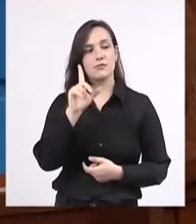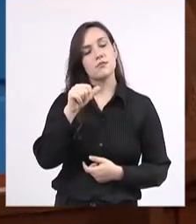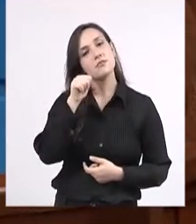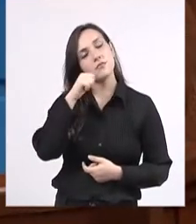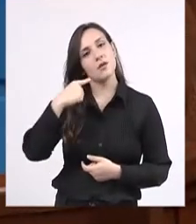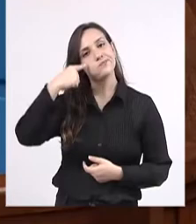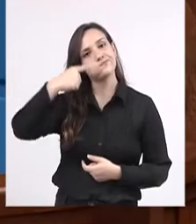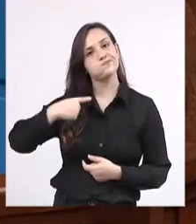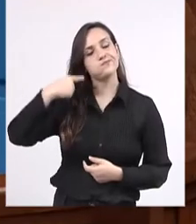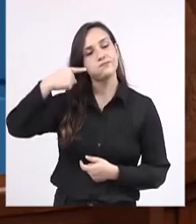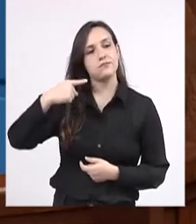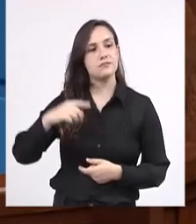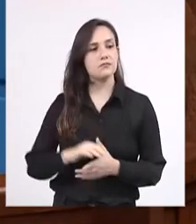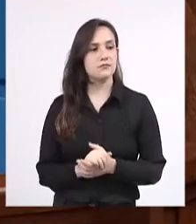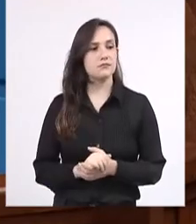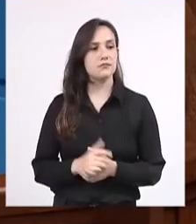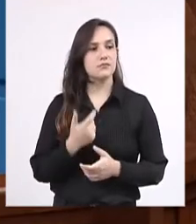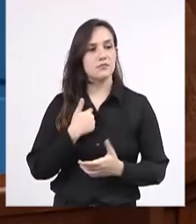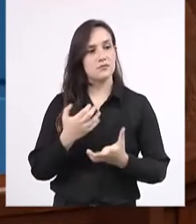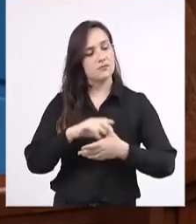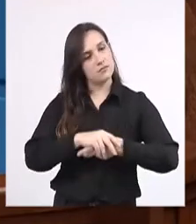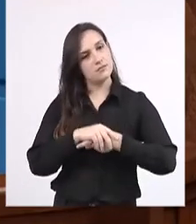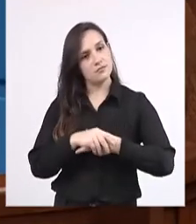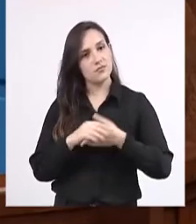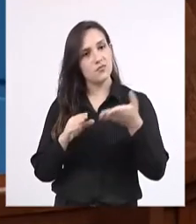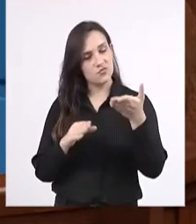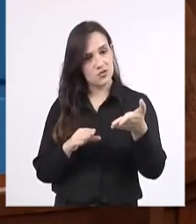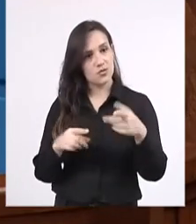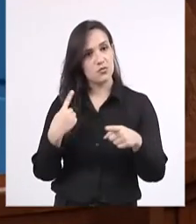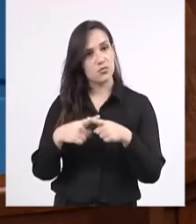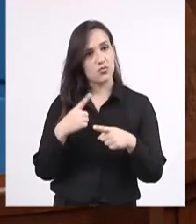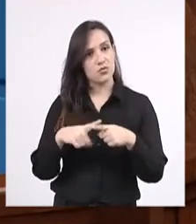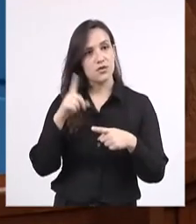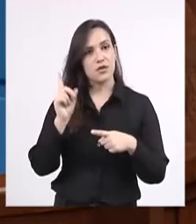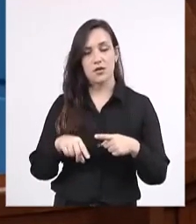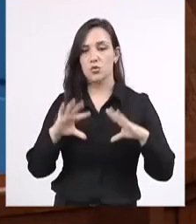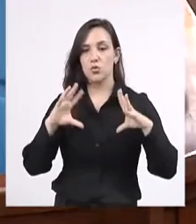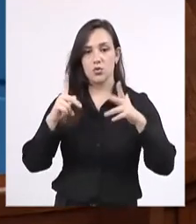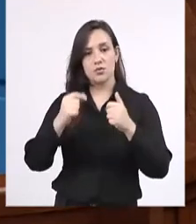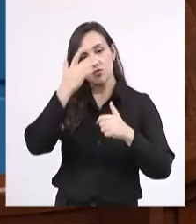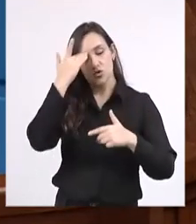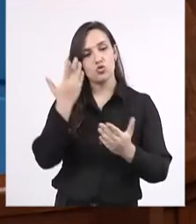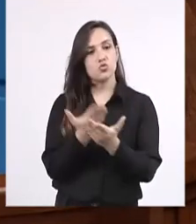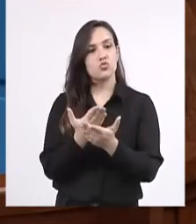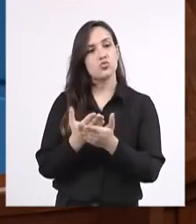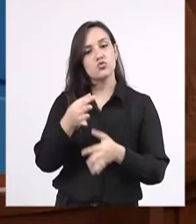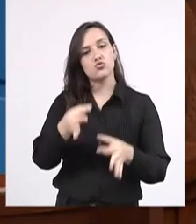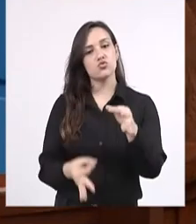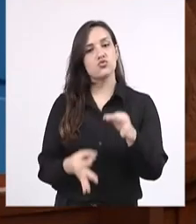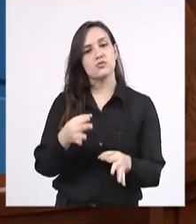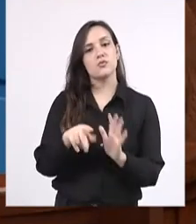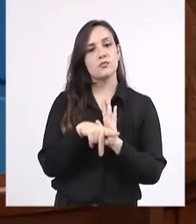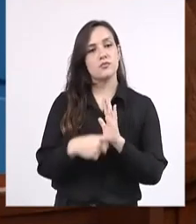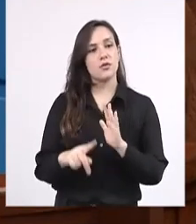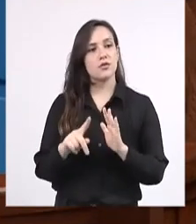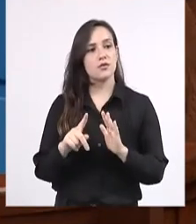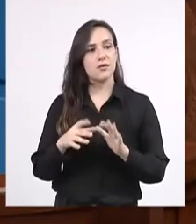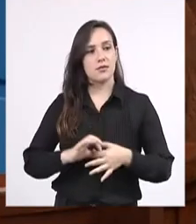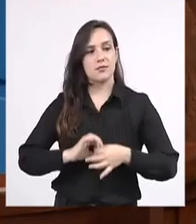advogada, em nome de quem cumprimento todos os juristas pela democracia aqui presentes.